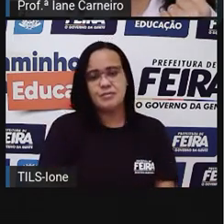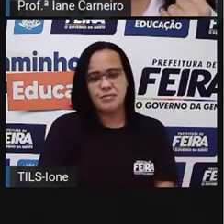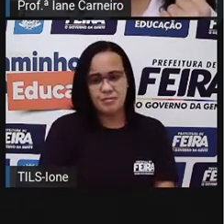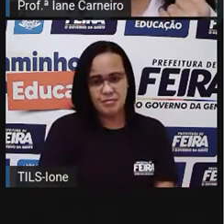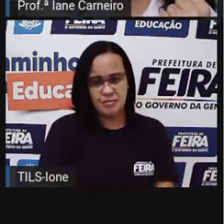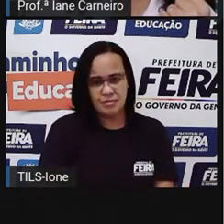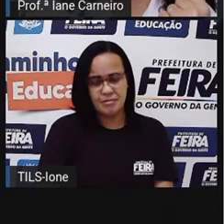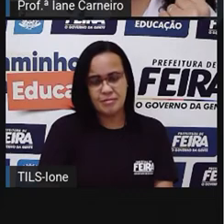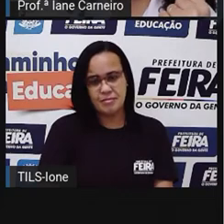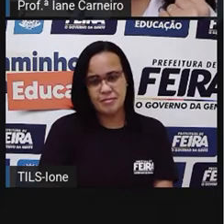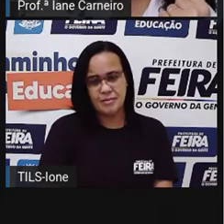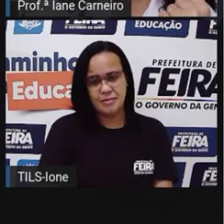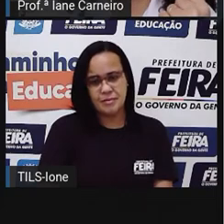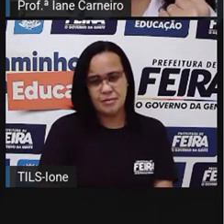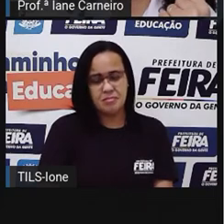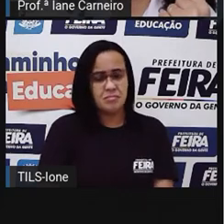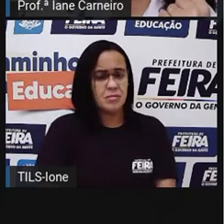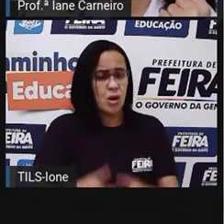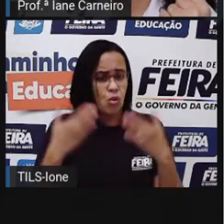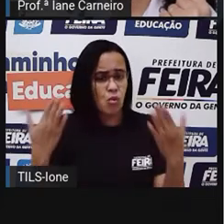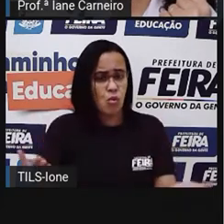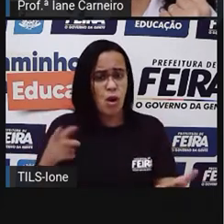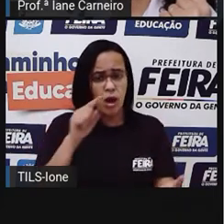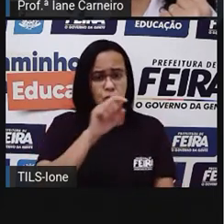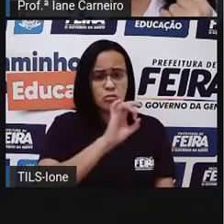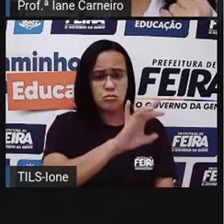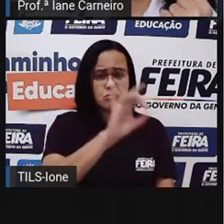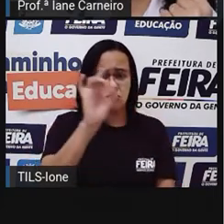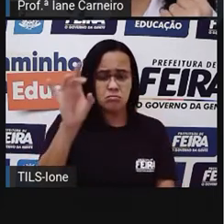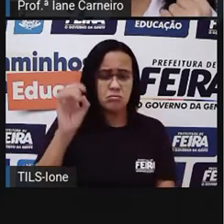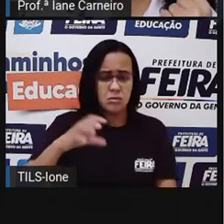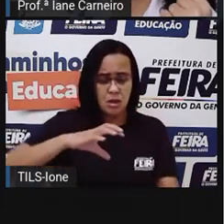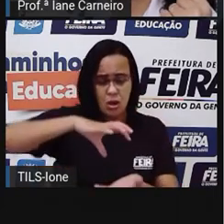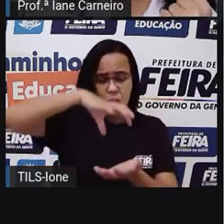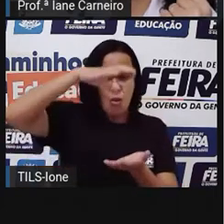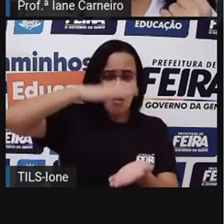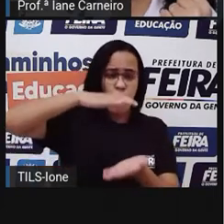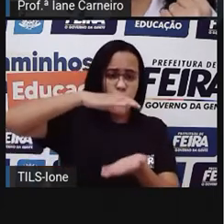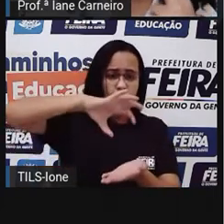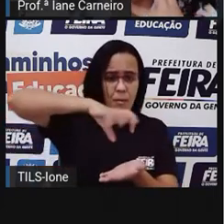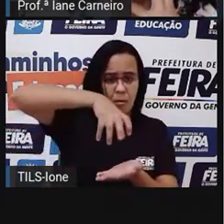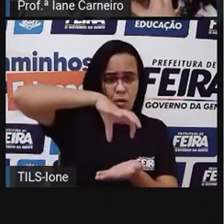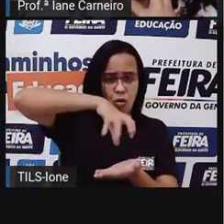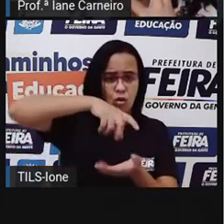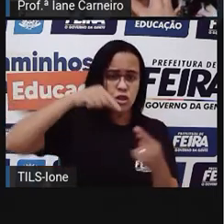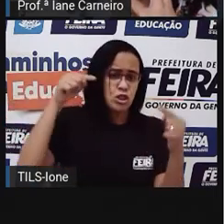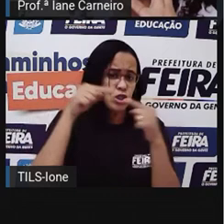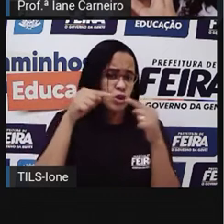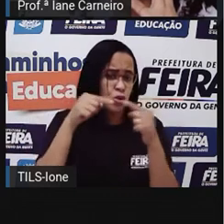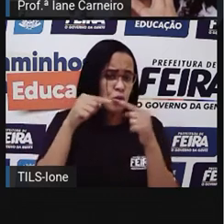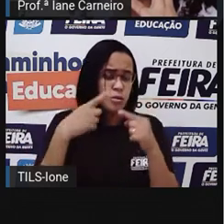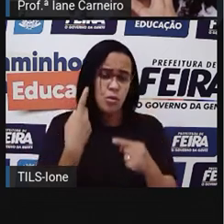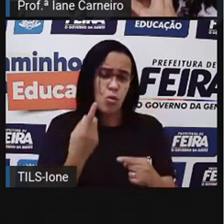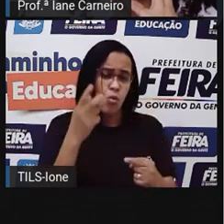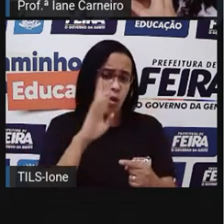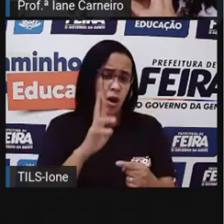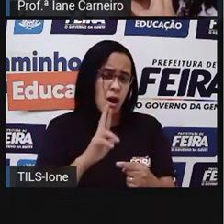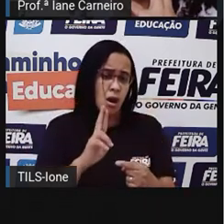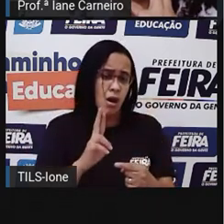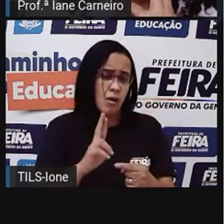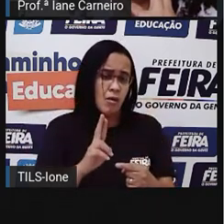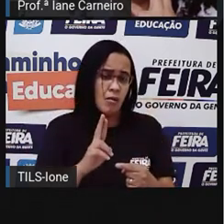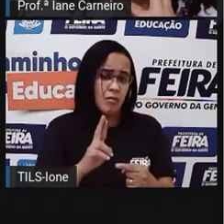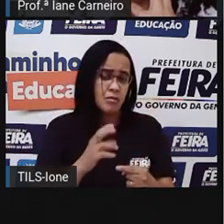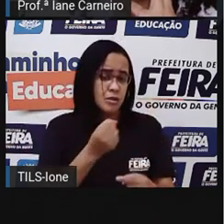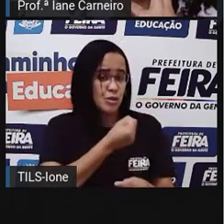1 real. Então, qual é o pote que tem, ó, o mesmo valor aqui da moeda de Ana? O pote de número